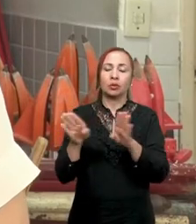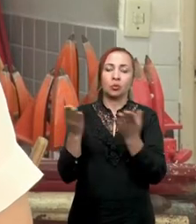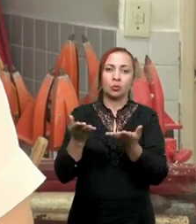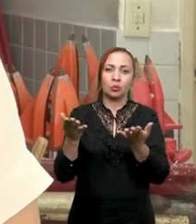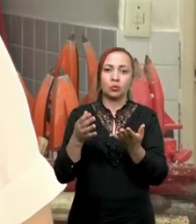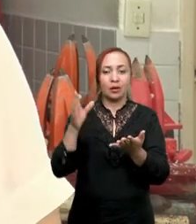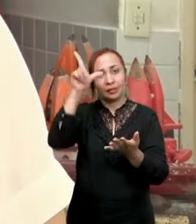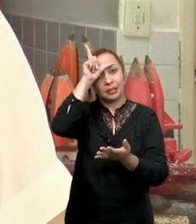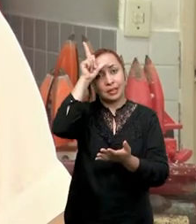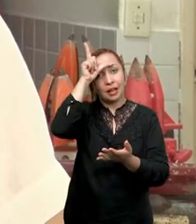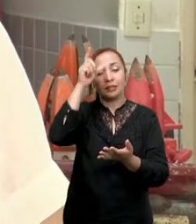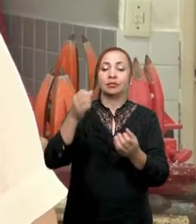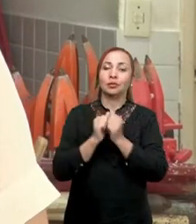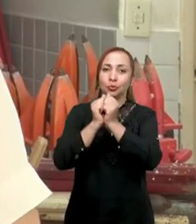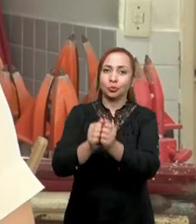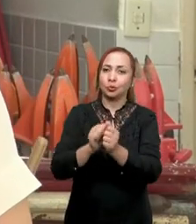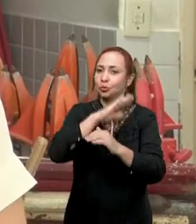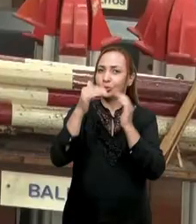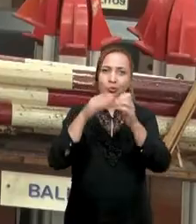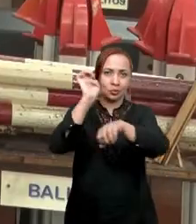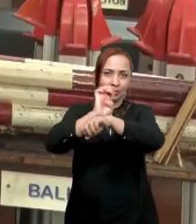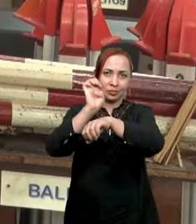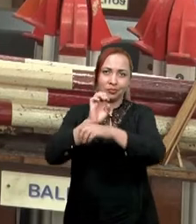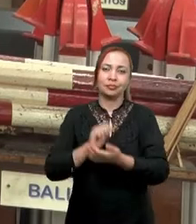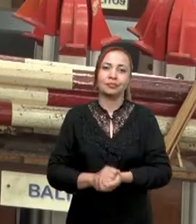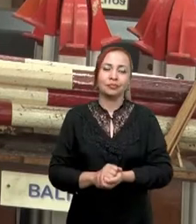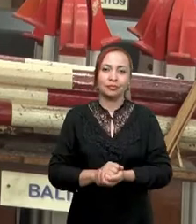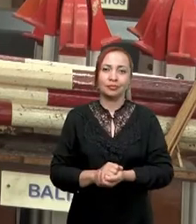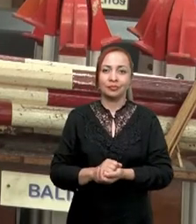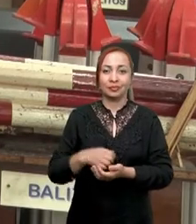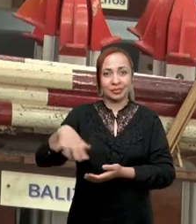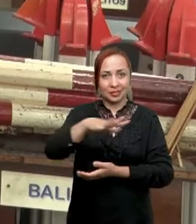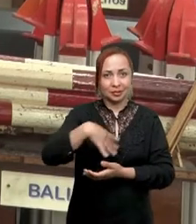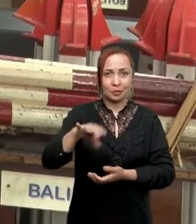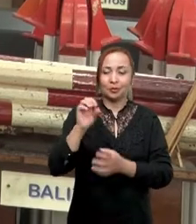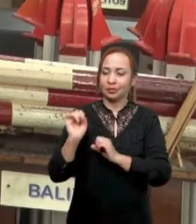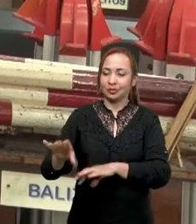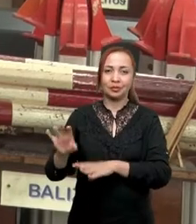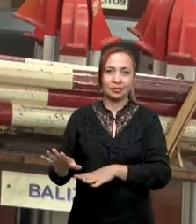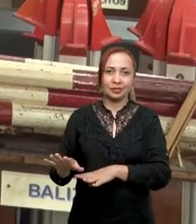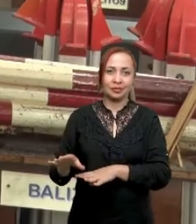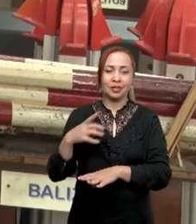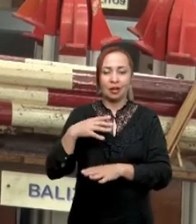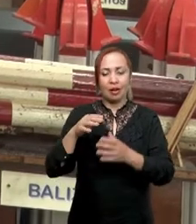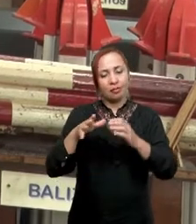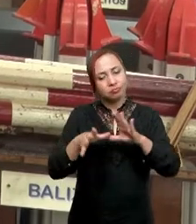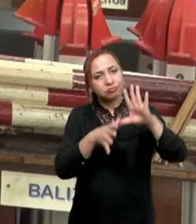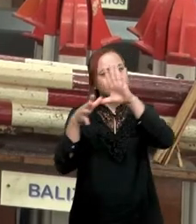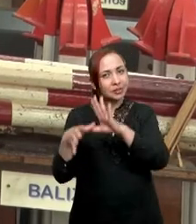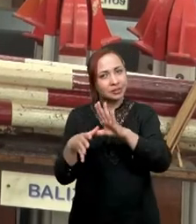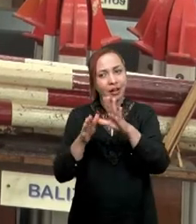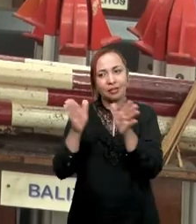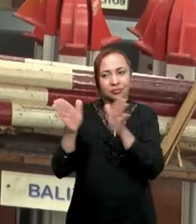diretamente com lideranças quilombolas de todo o estado. Eu estou responsável pela área de educação e aí eu mapeio as